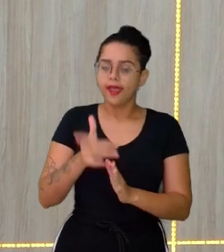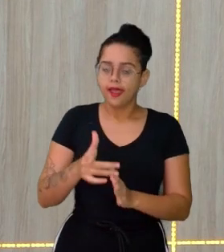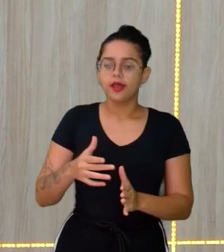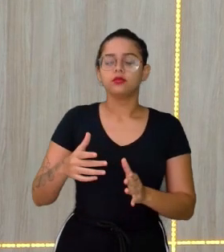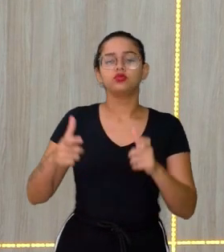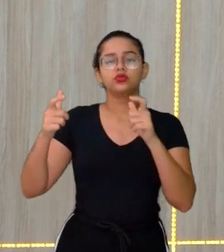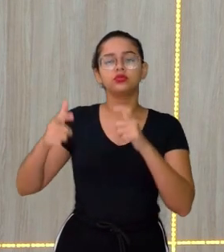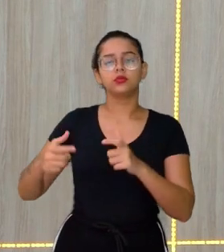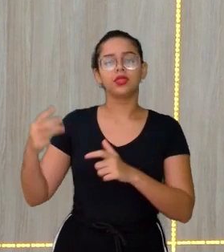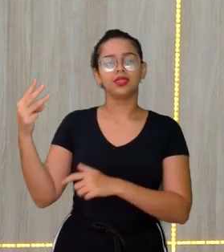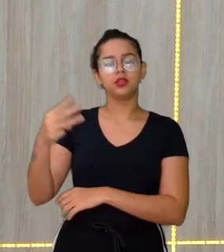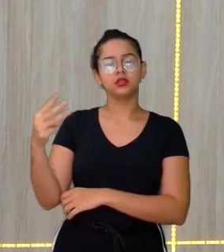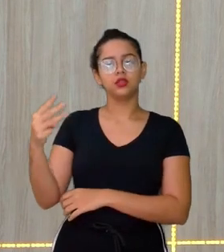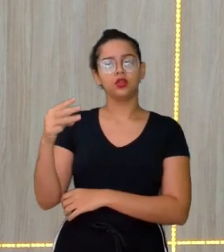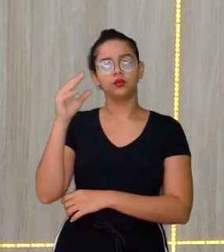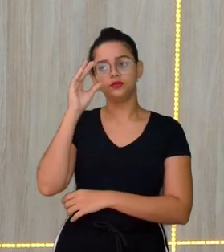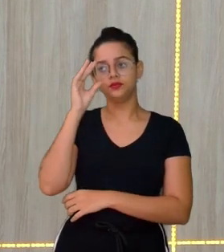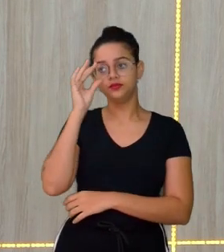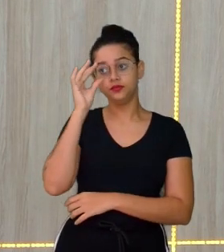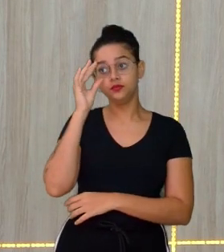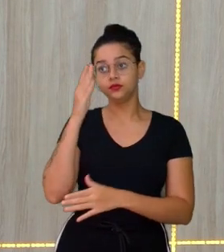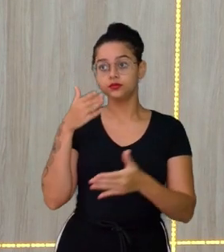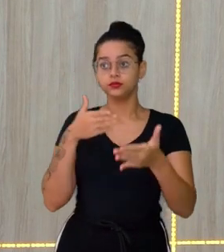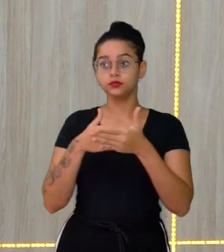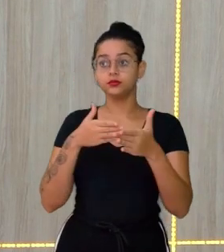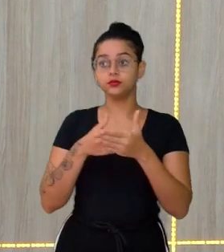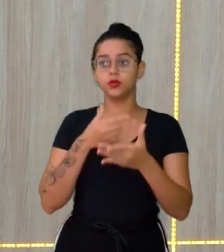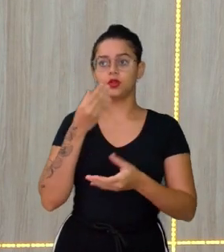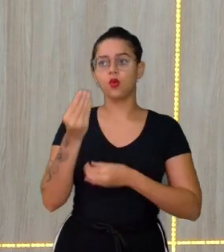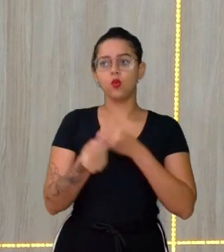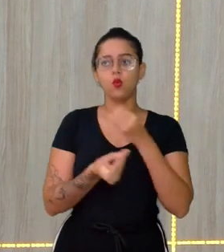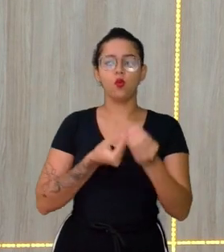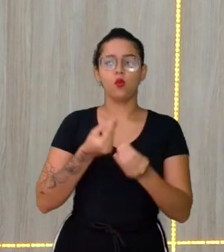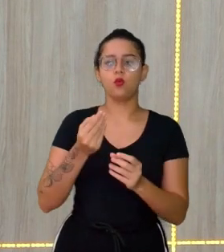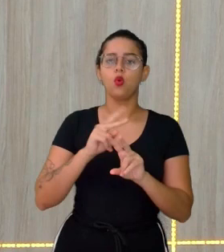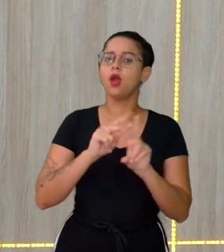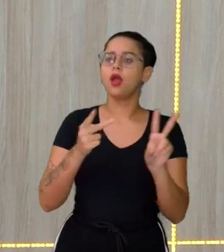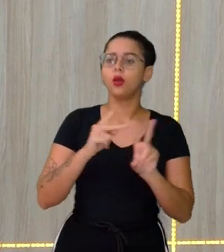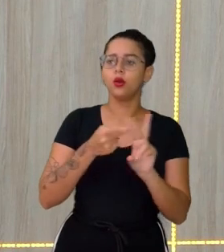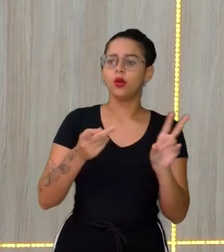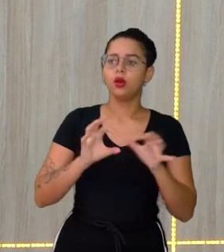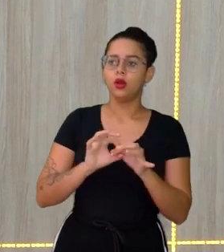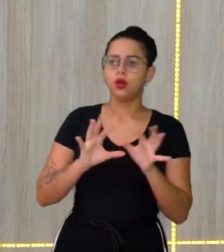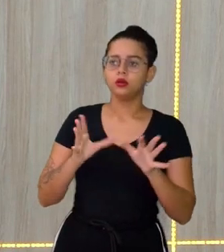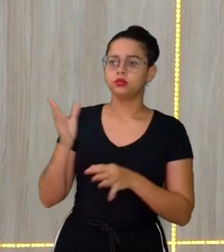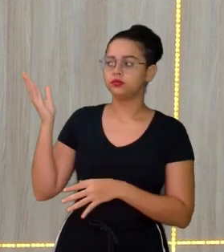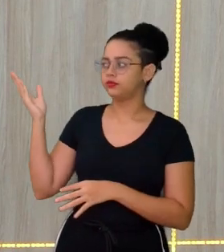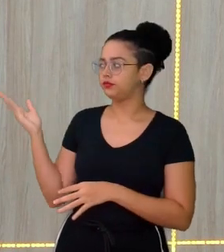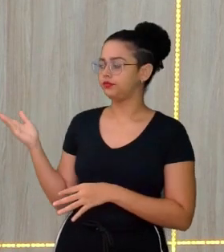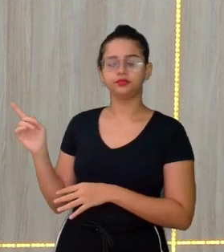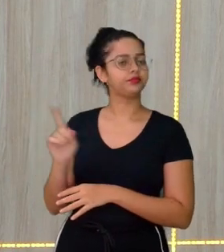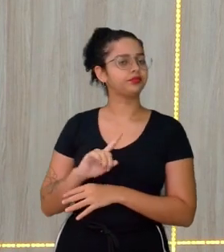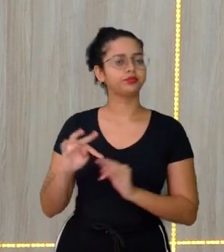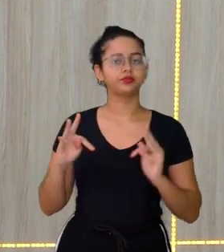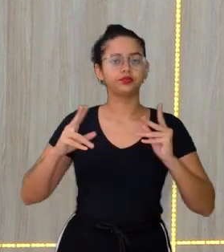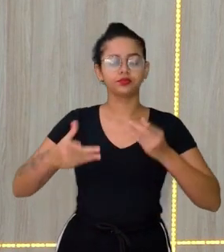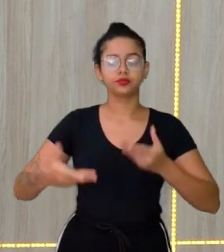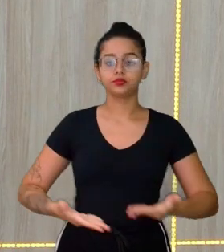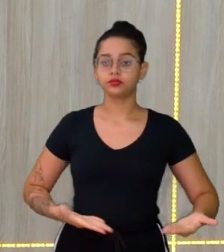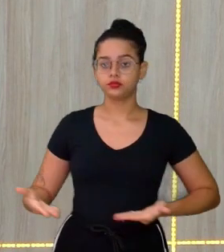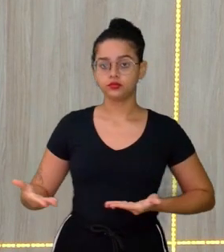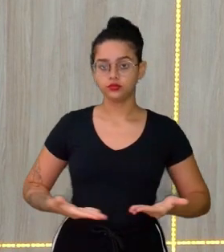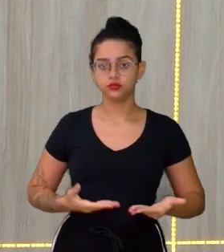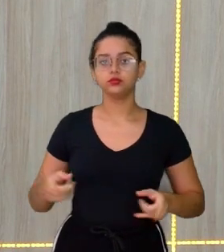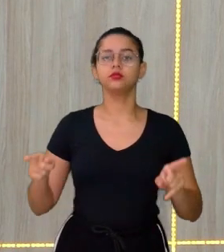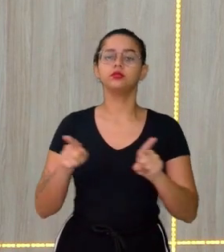setor secundário Se limita Apenas A esses recursos Disponíveis Não Toda prestação De serviço